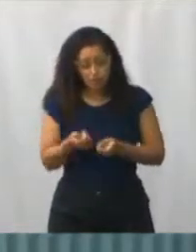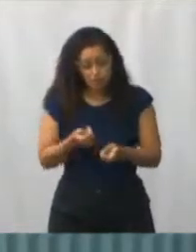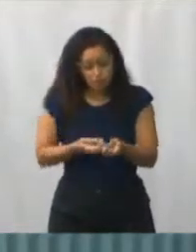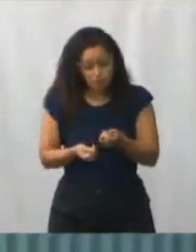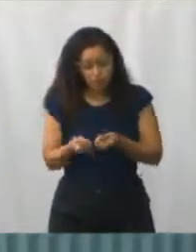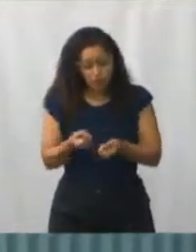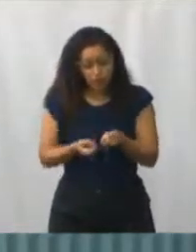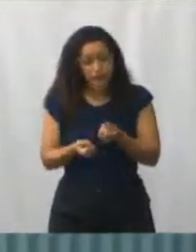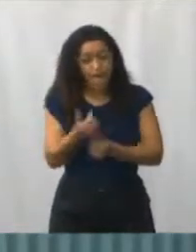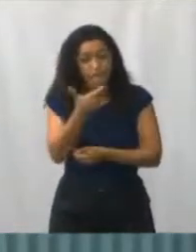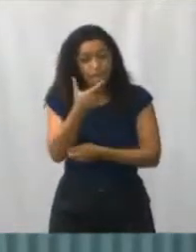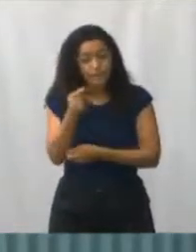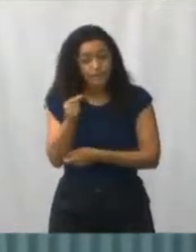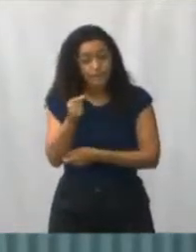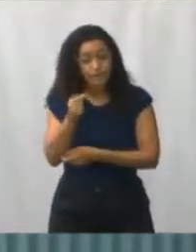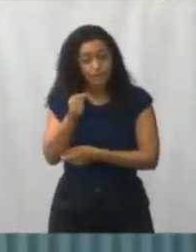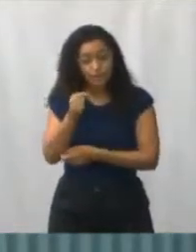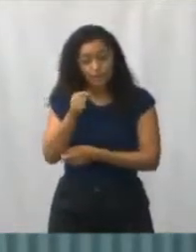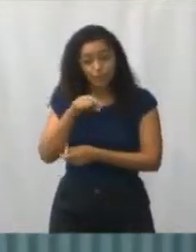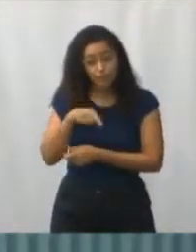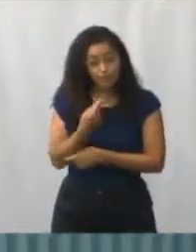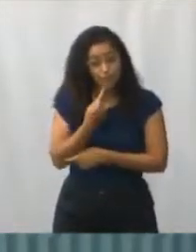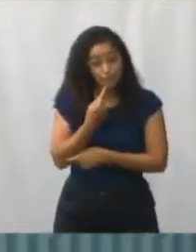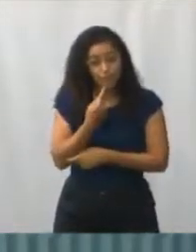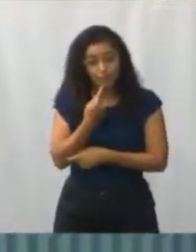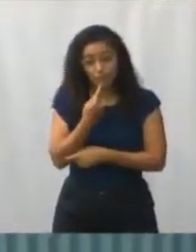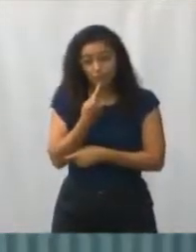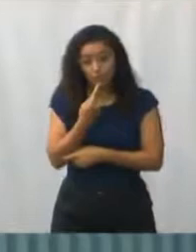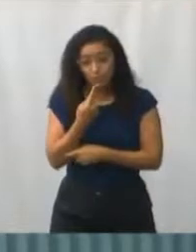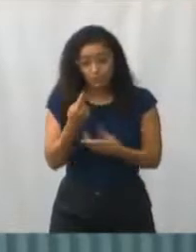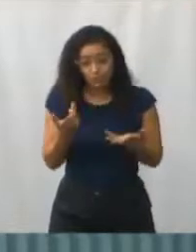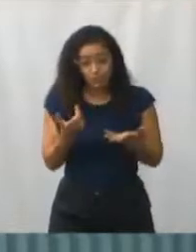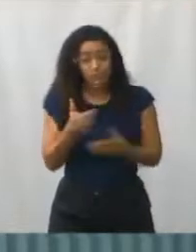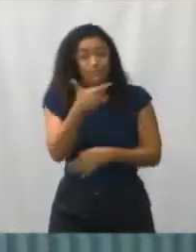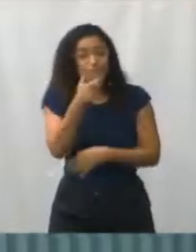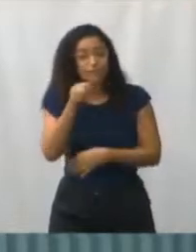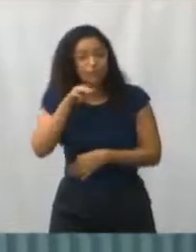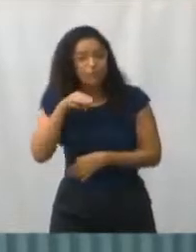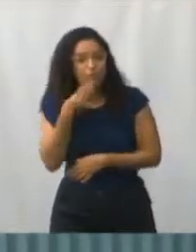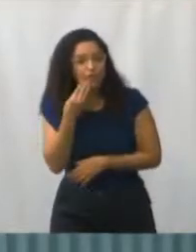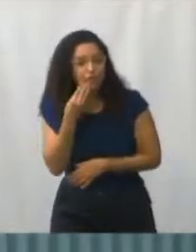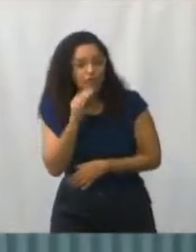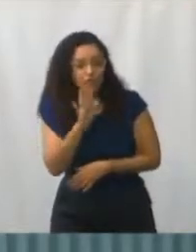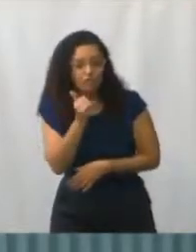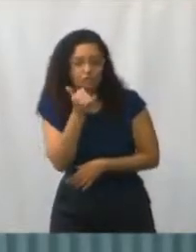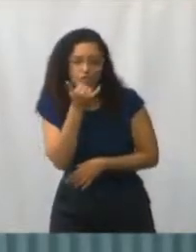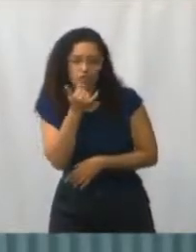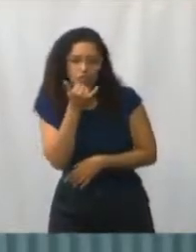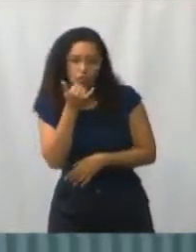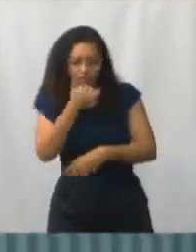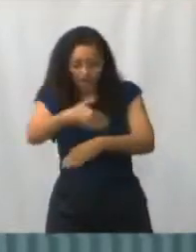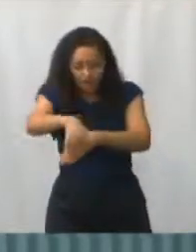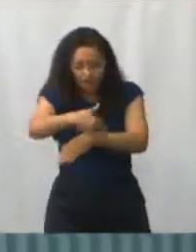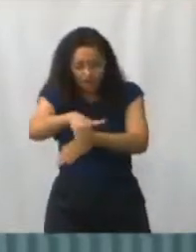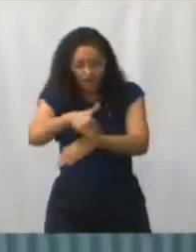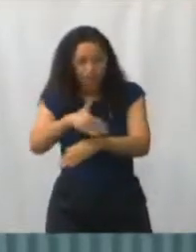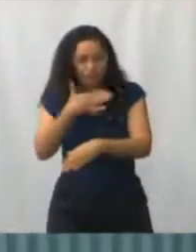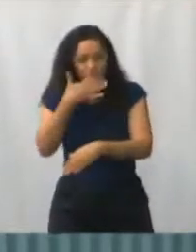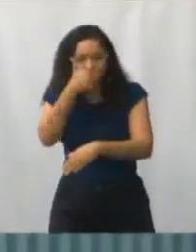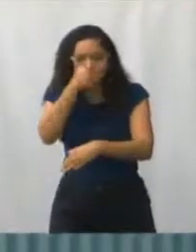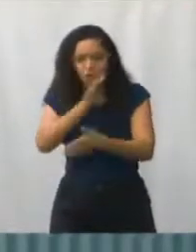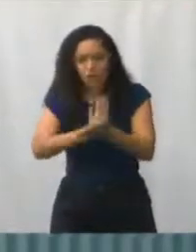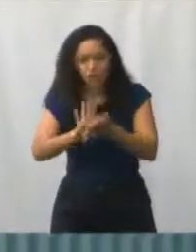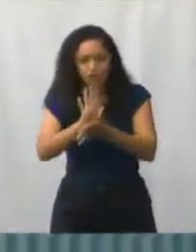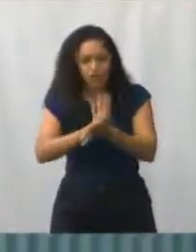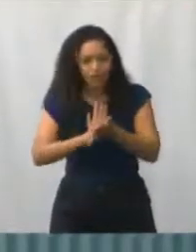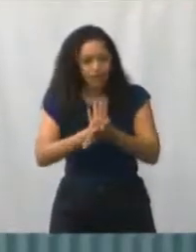e poucos milhões no projeto Terra, vereador Dalton. E essa rua eu não entendi, ela não foi contemplada. E os moradores hoje clamam porque tem